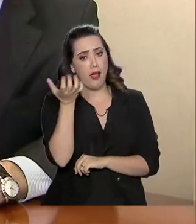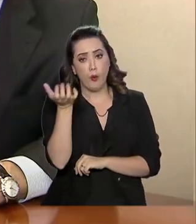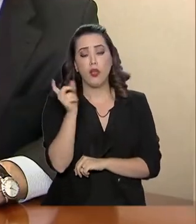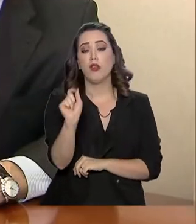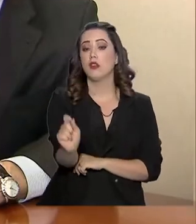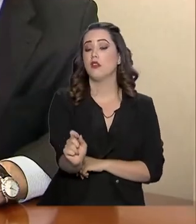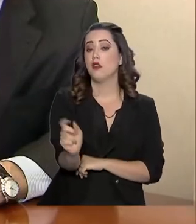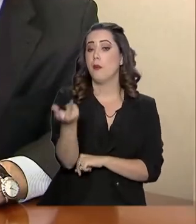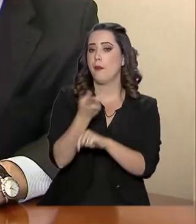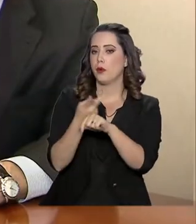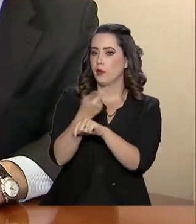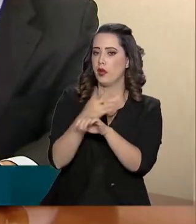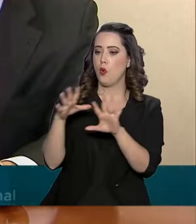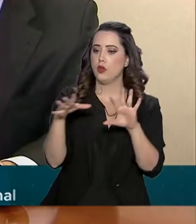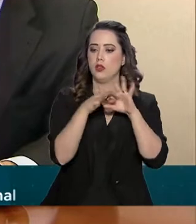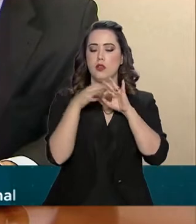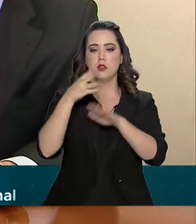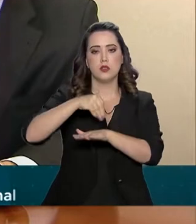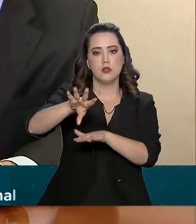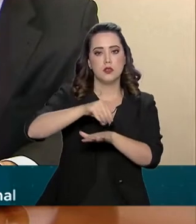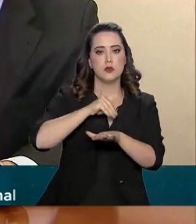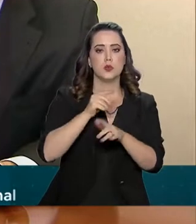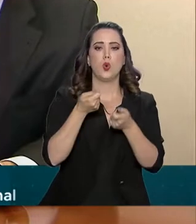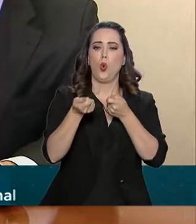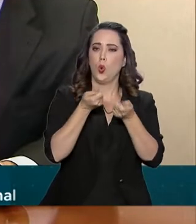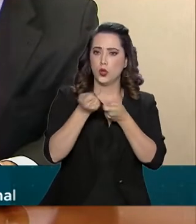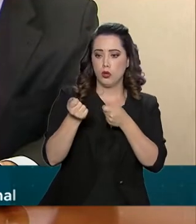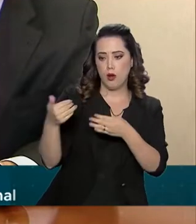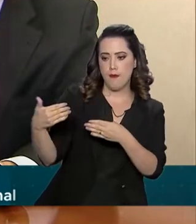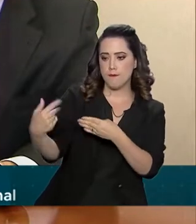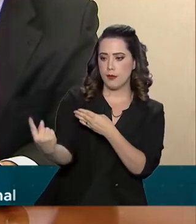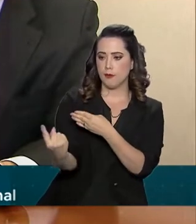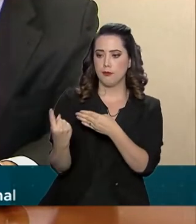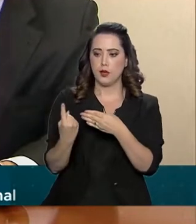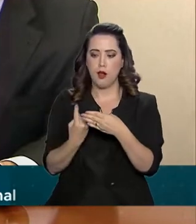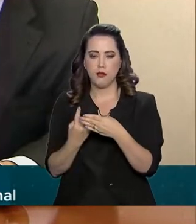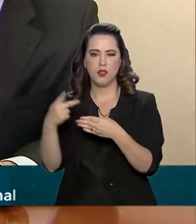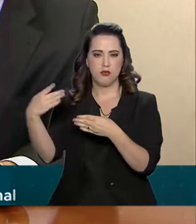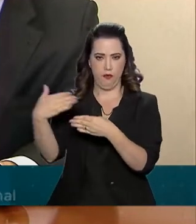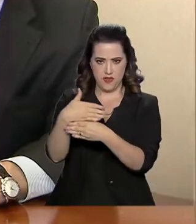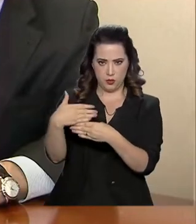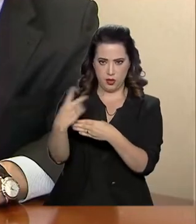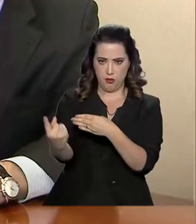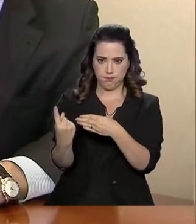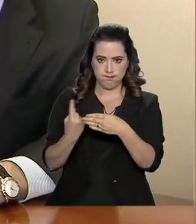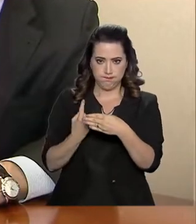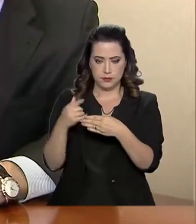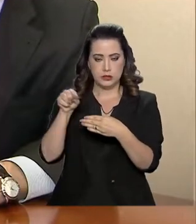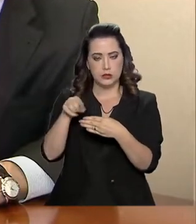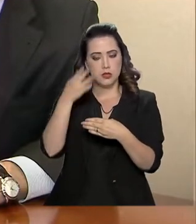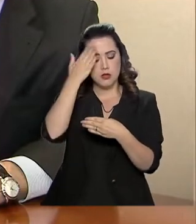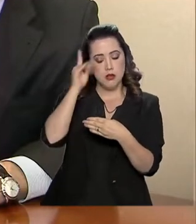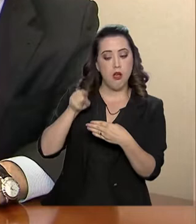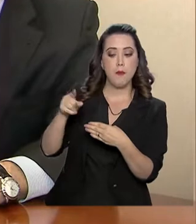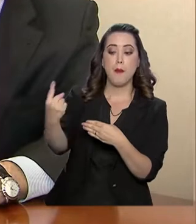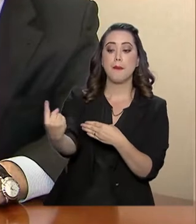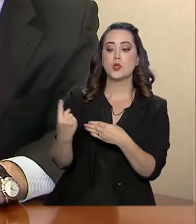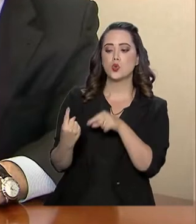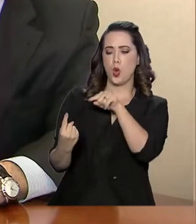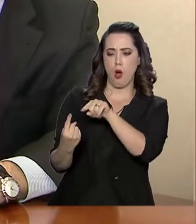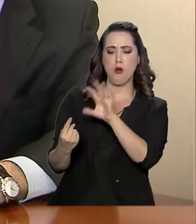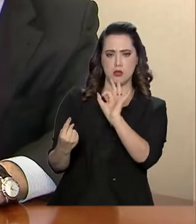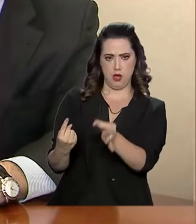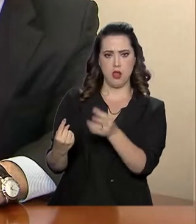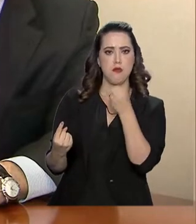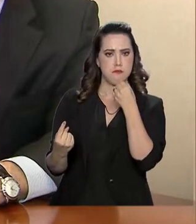de informação para quando estiver fazendo controle na fronteira, você saber qual é a situação de doneidade